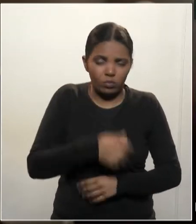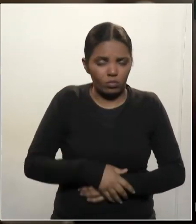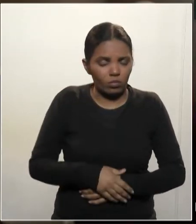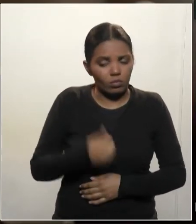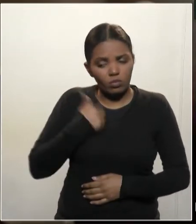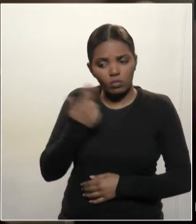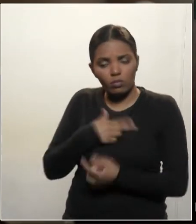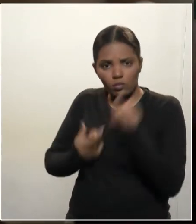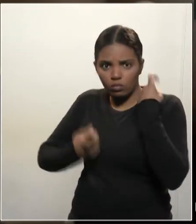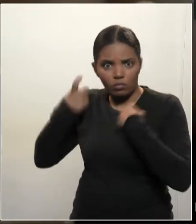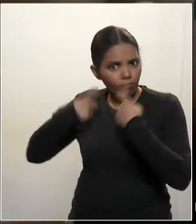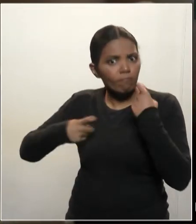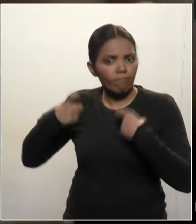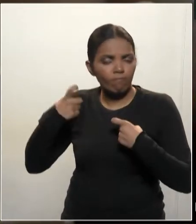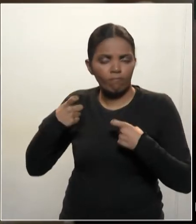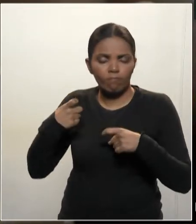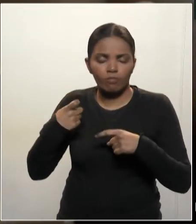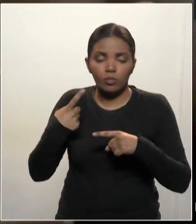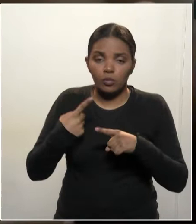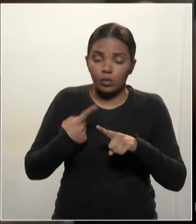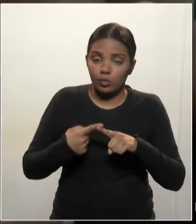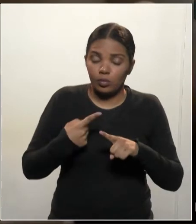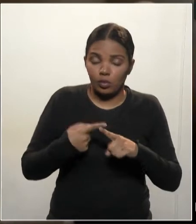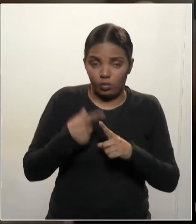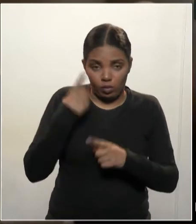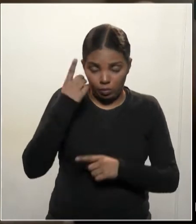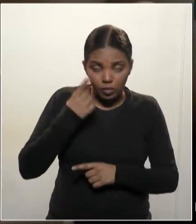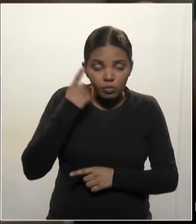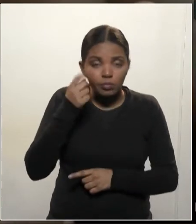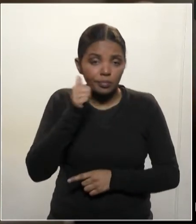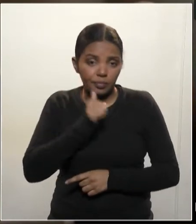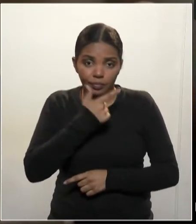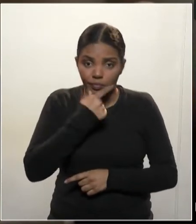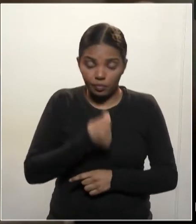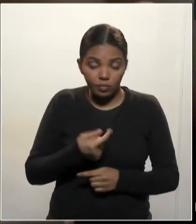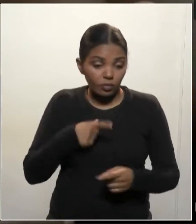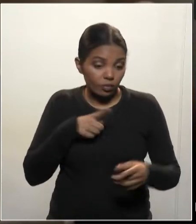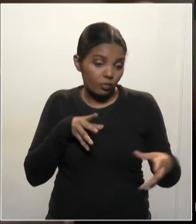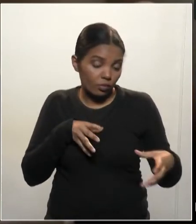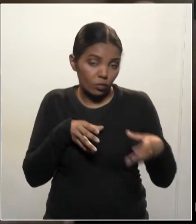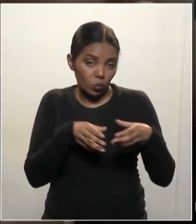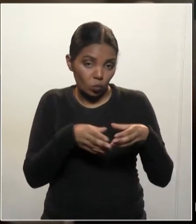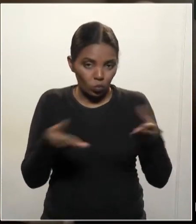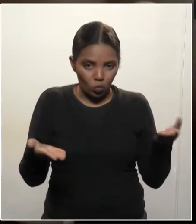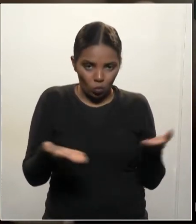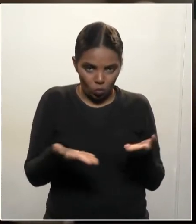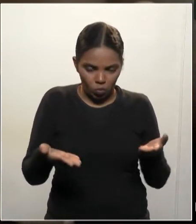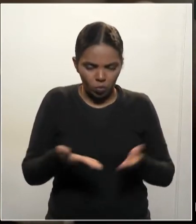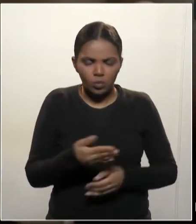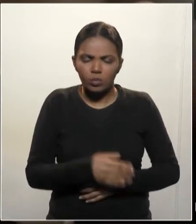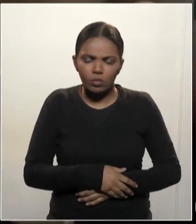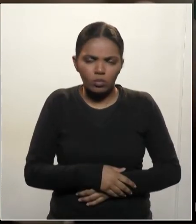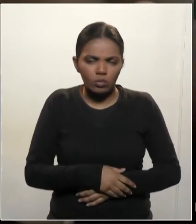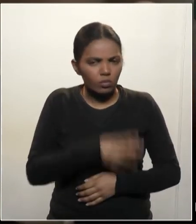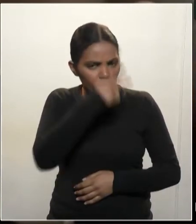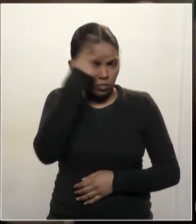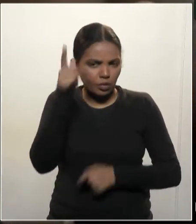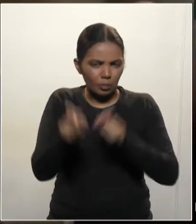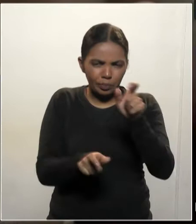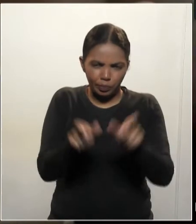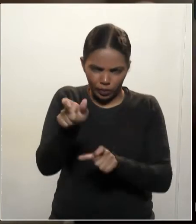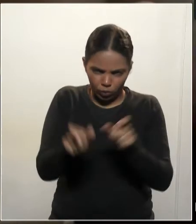senhores deputados, senhoras deputadas, é essa situação. É um grupo hoje de pessoas